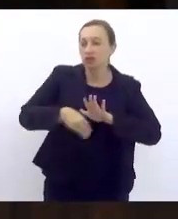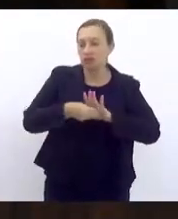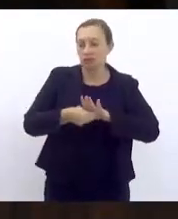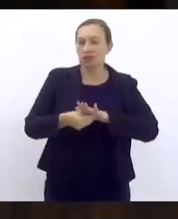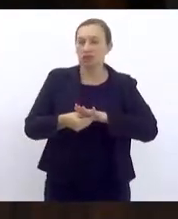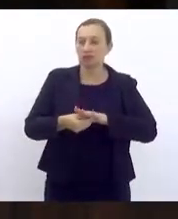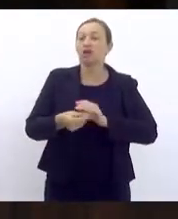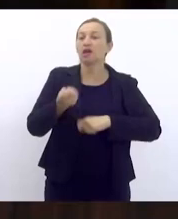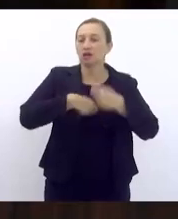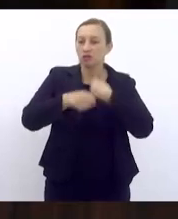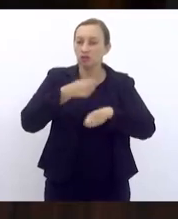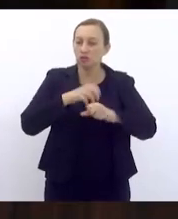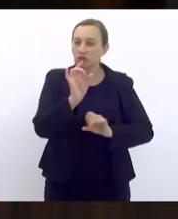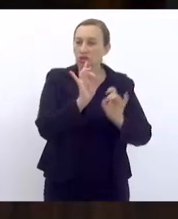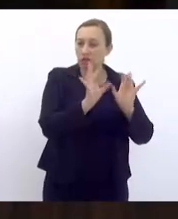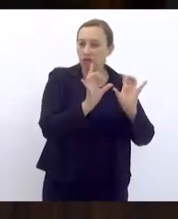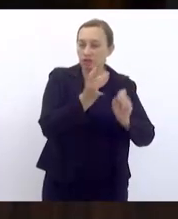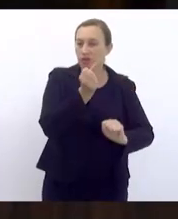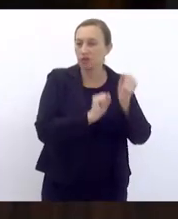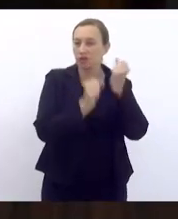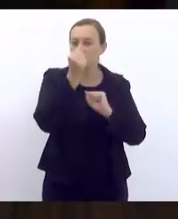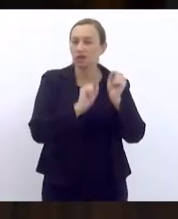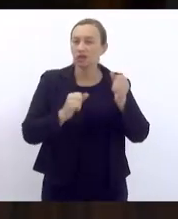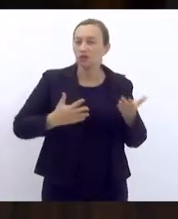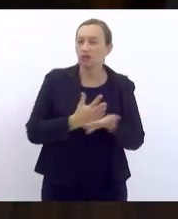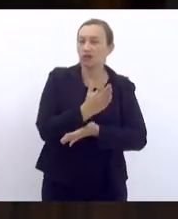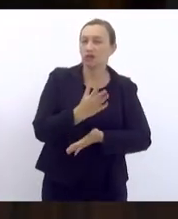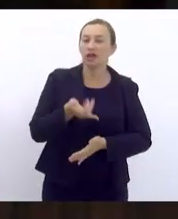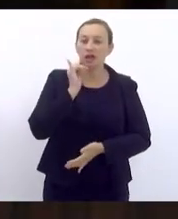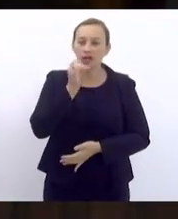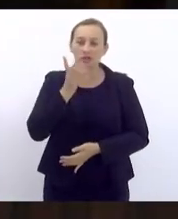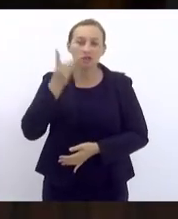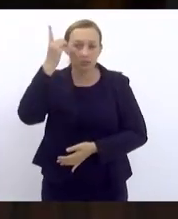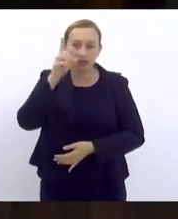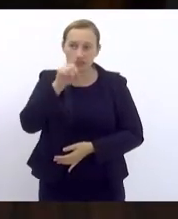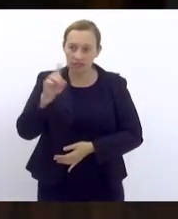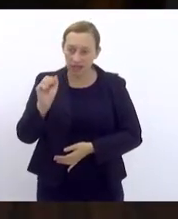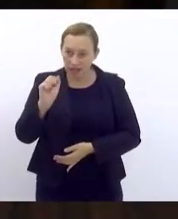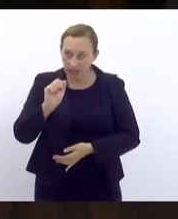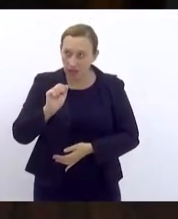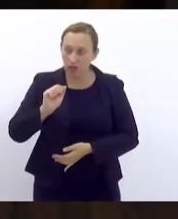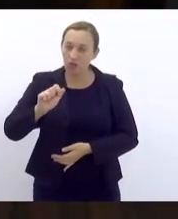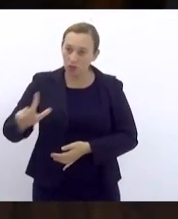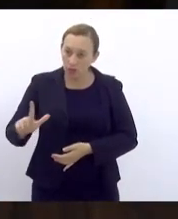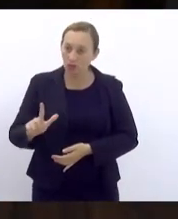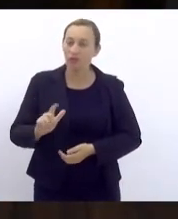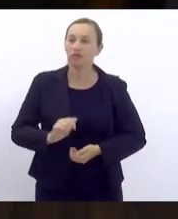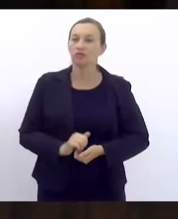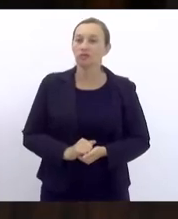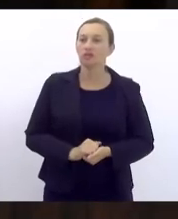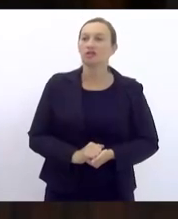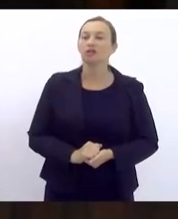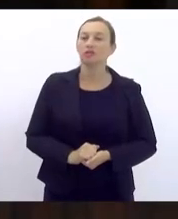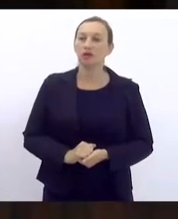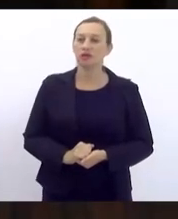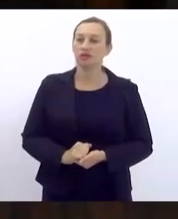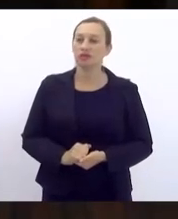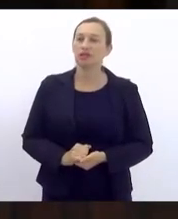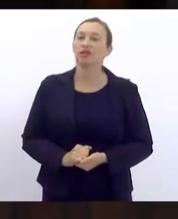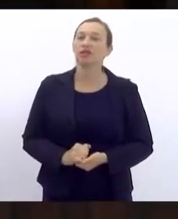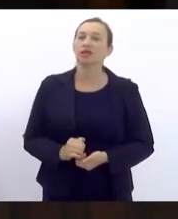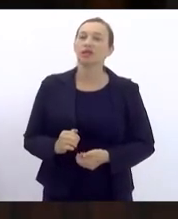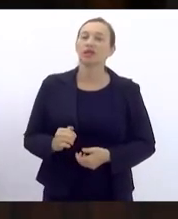e de economia e dos comércios favorável. Relatores, deputado Zaqueu Teixeira, relator do vencido, Edson Albertacci,